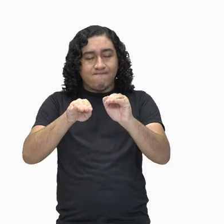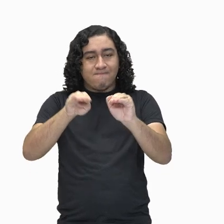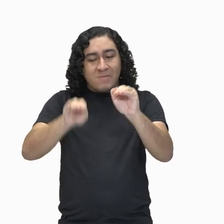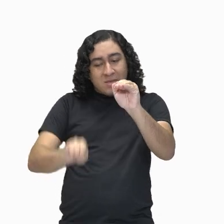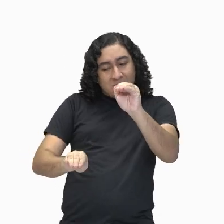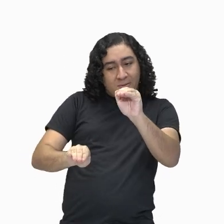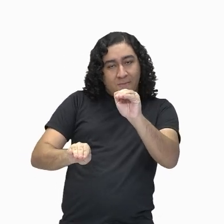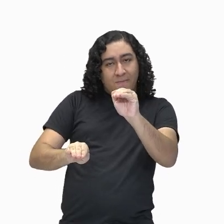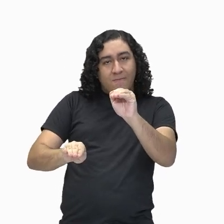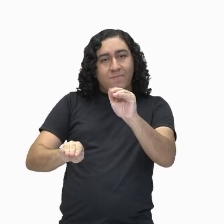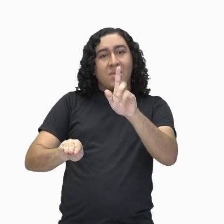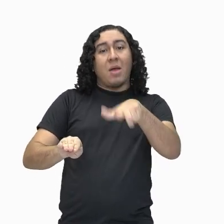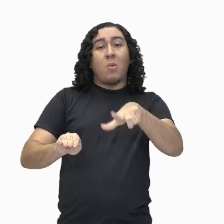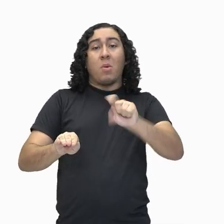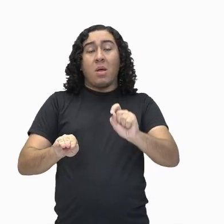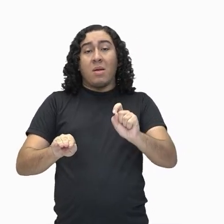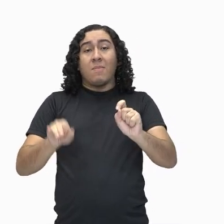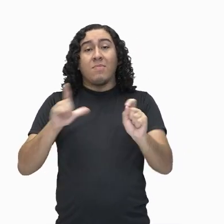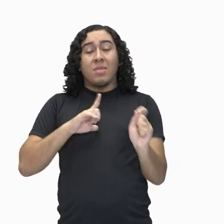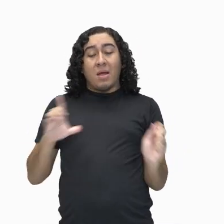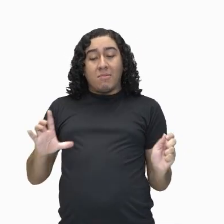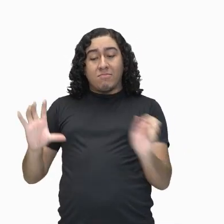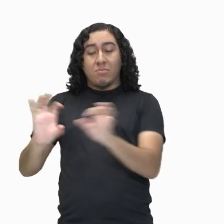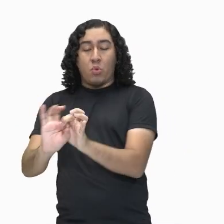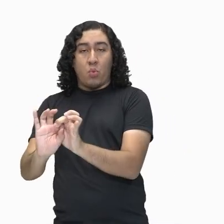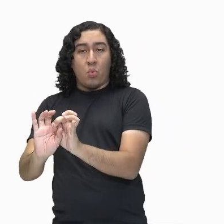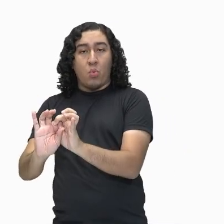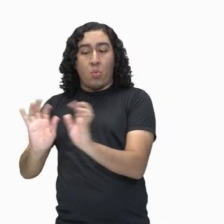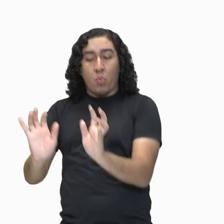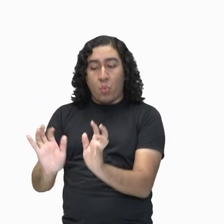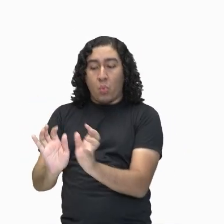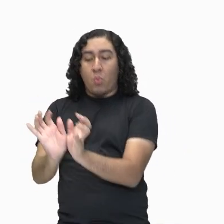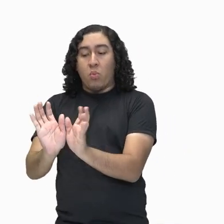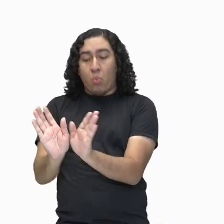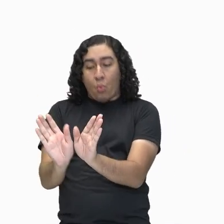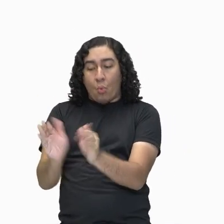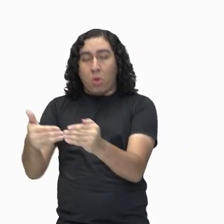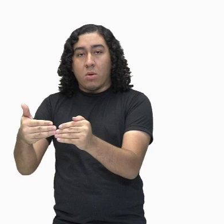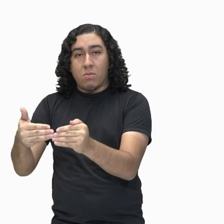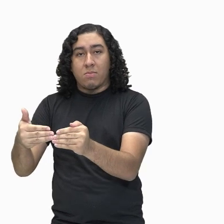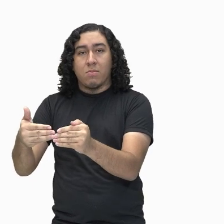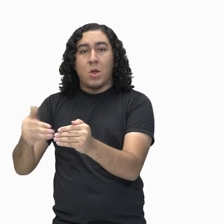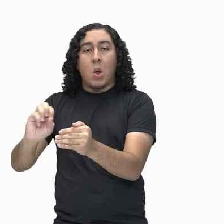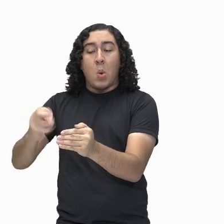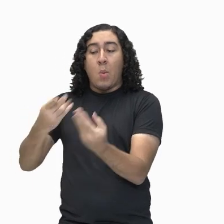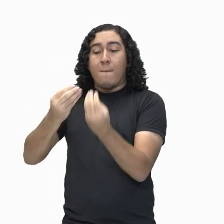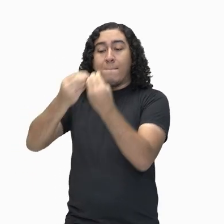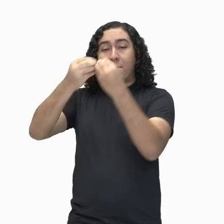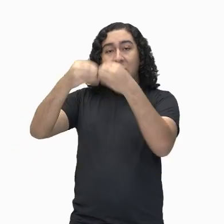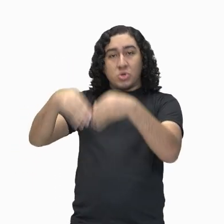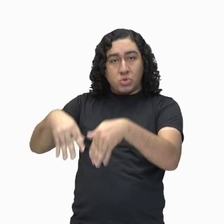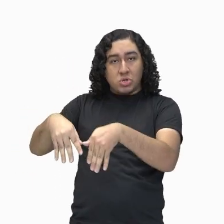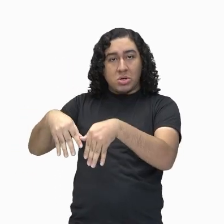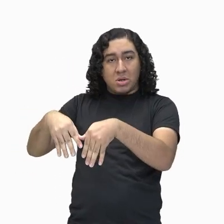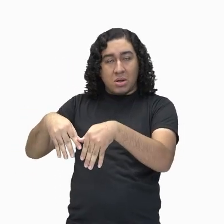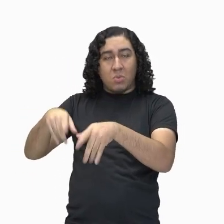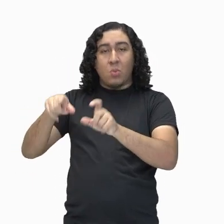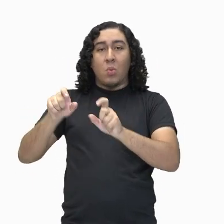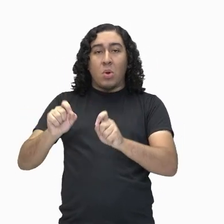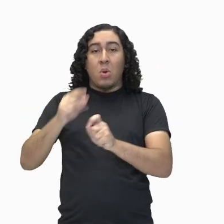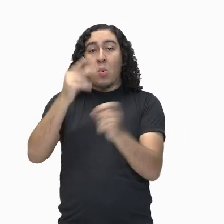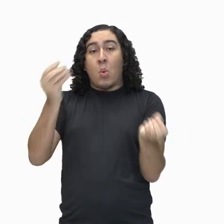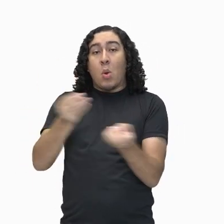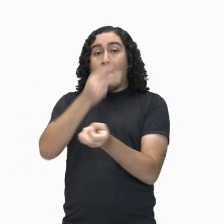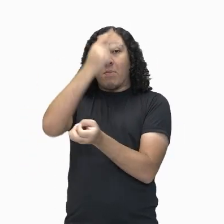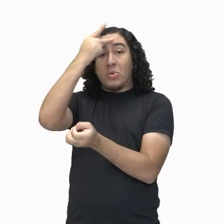ela condiciona, ela limita ou prejudica o status e